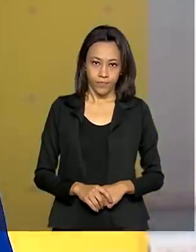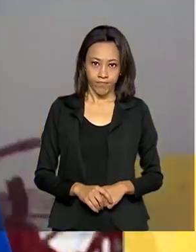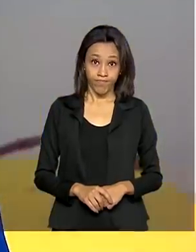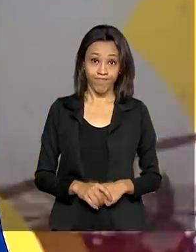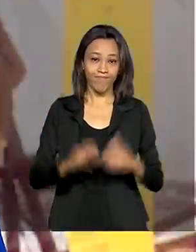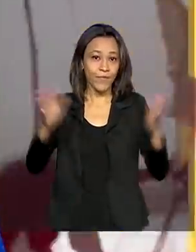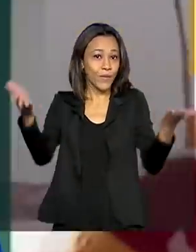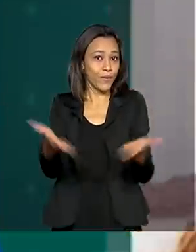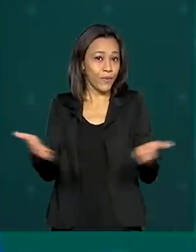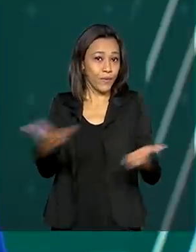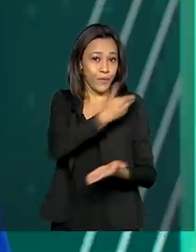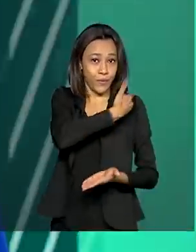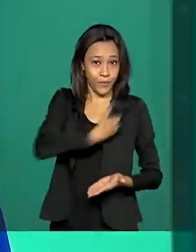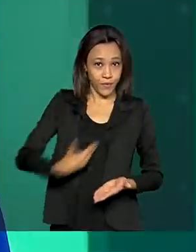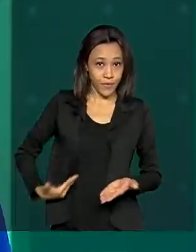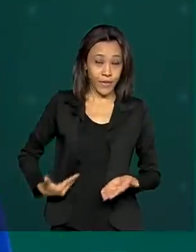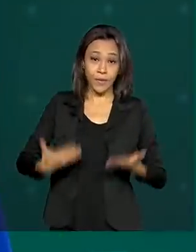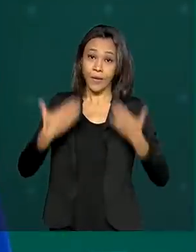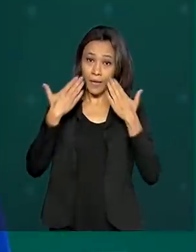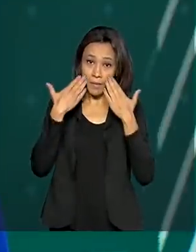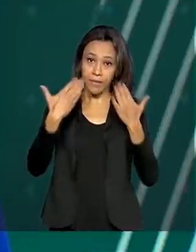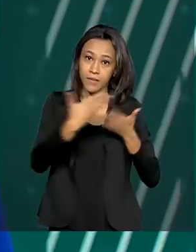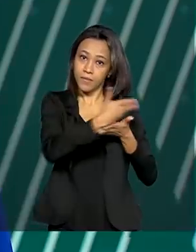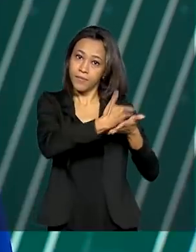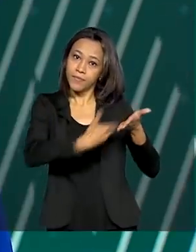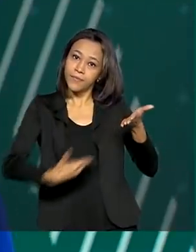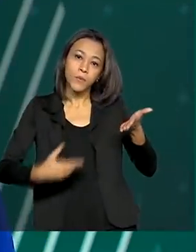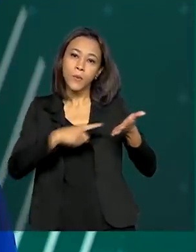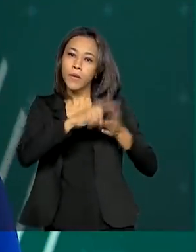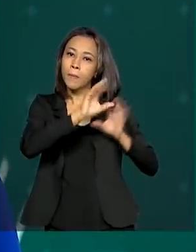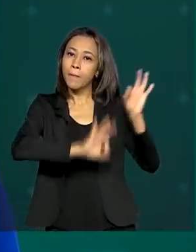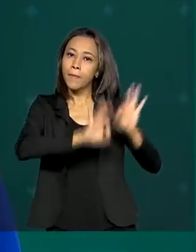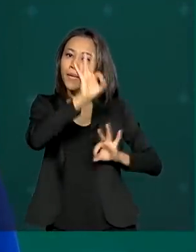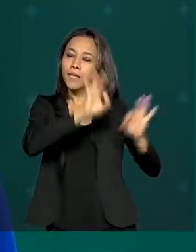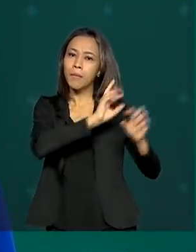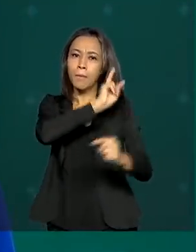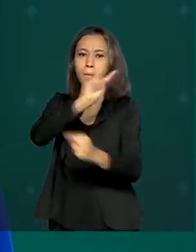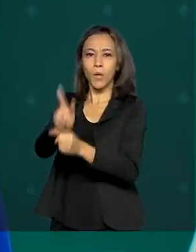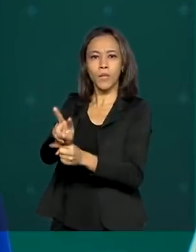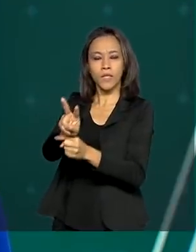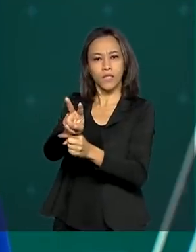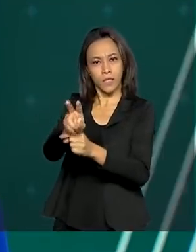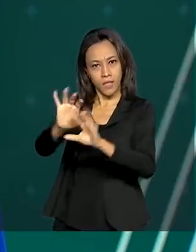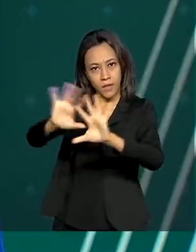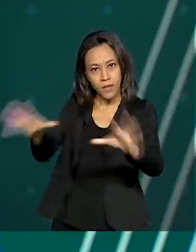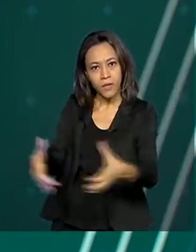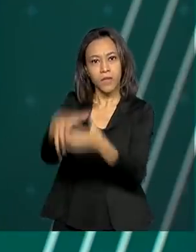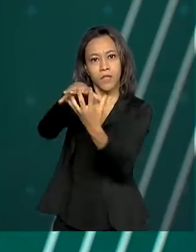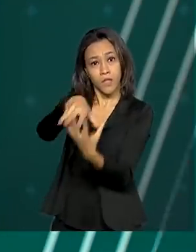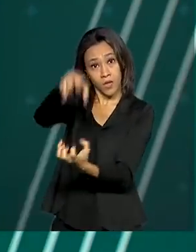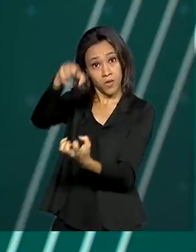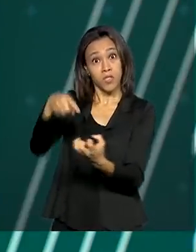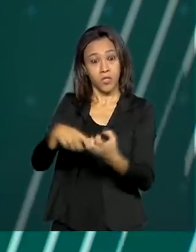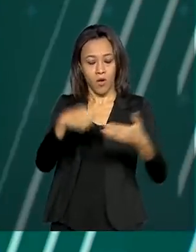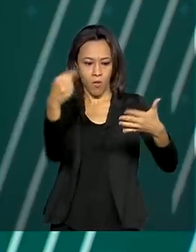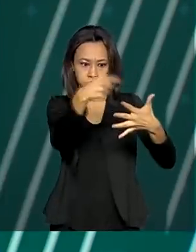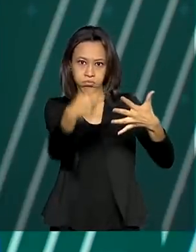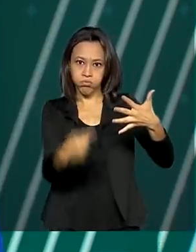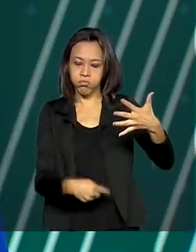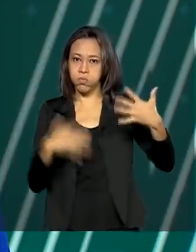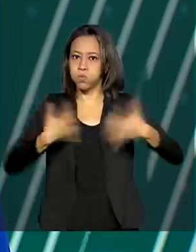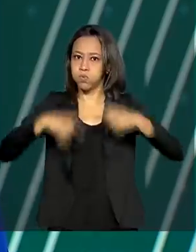E hoje o governo apresenta um plano para proteger a pessoa idosa. Os números indicam aumento da violência contra os idosos.